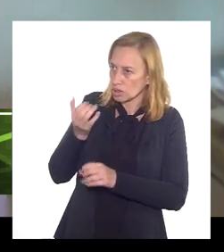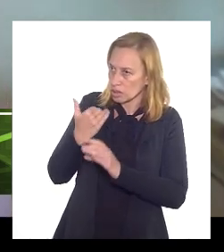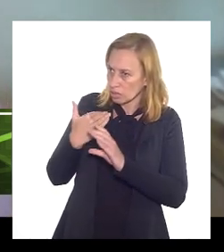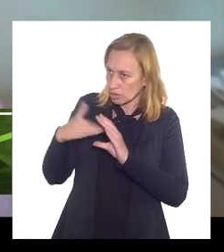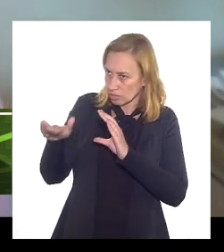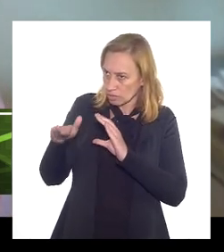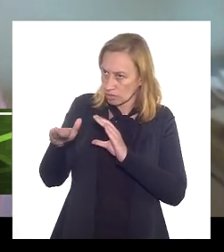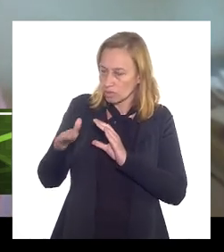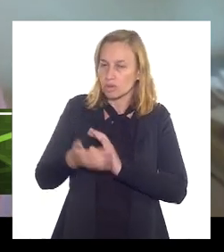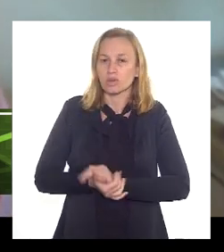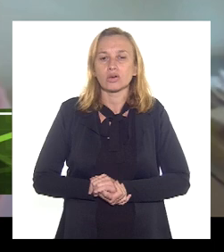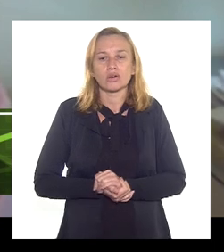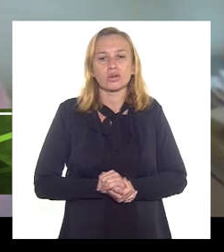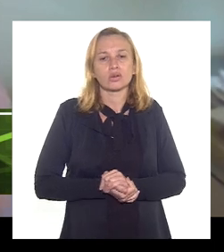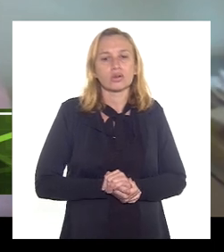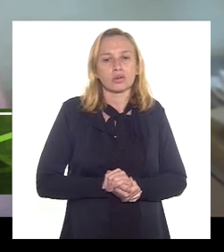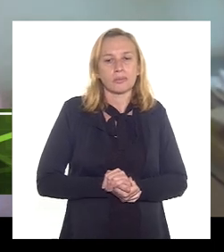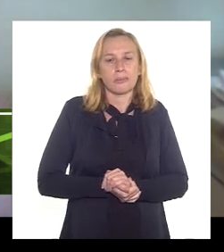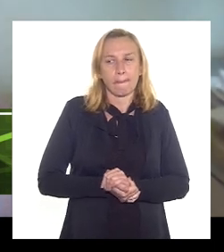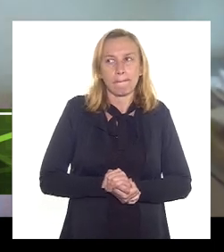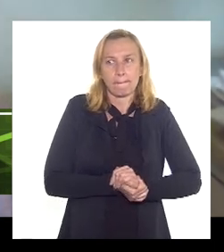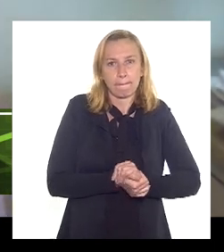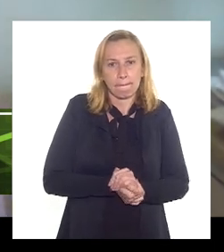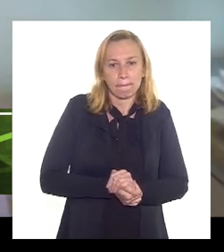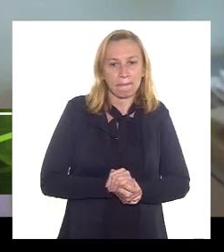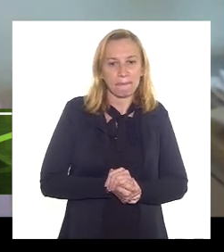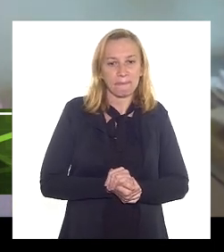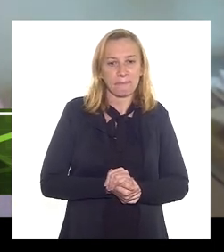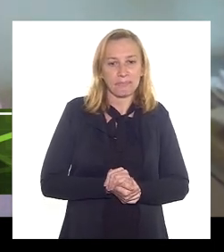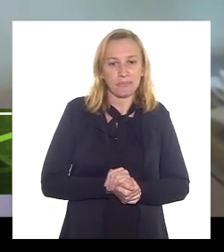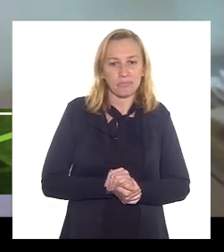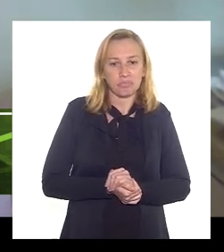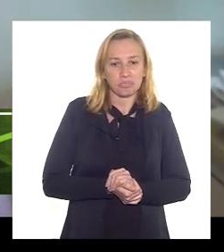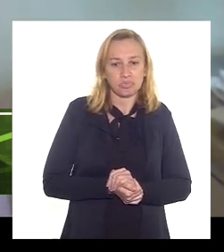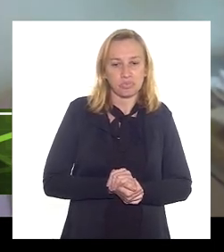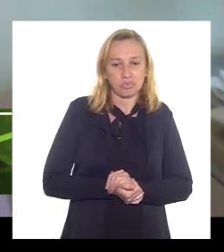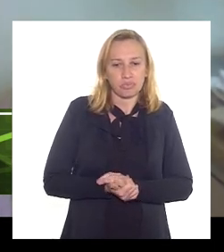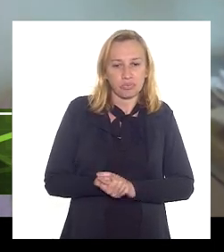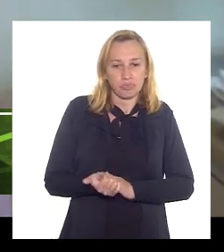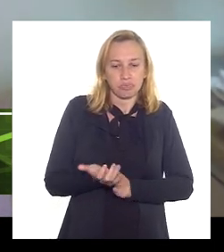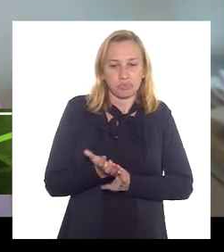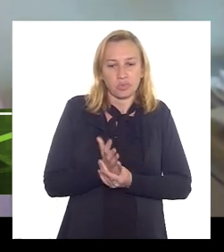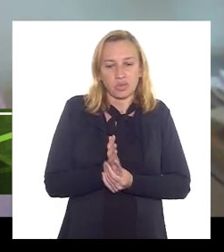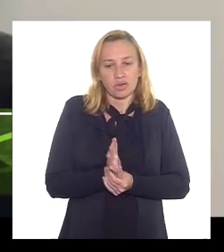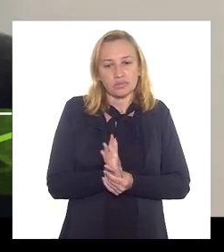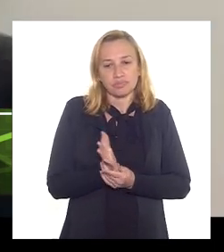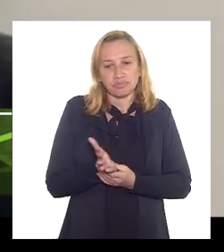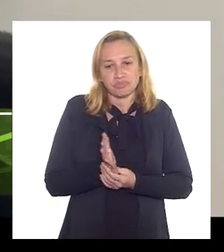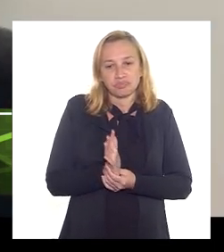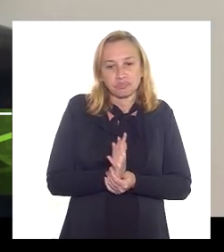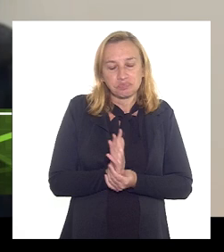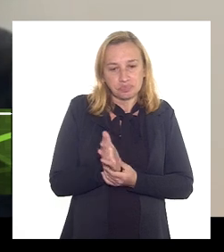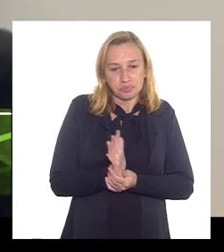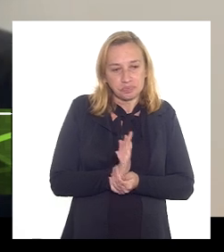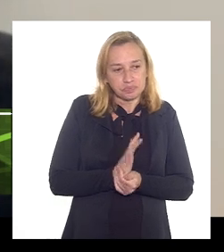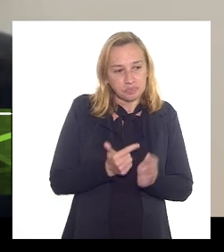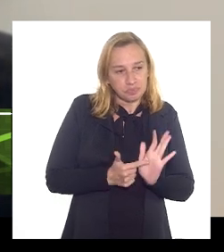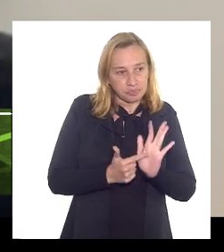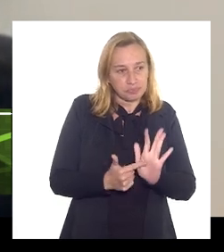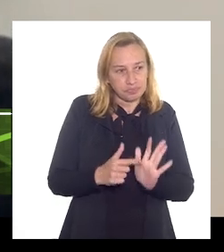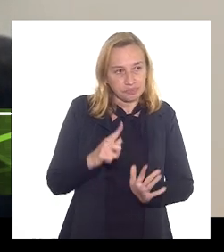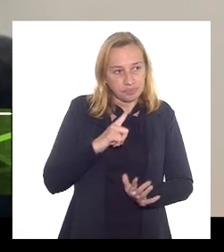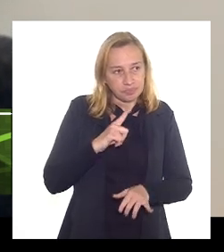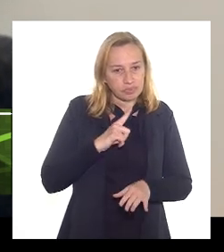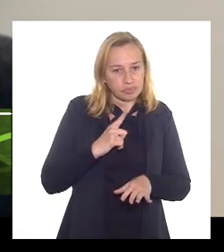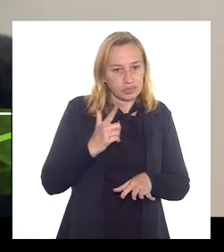preeleção. o deputado de nossa está conosco e mostrou que havia uma